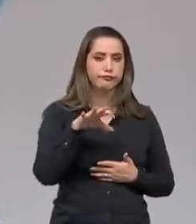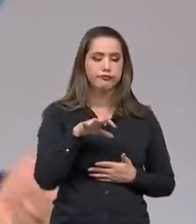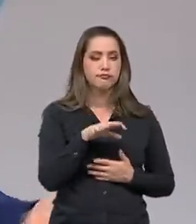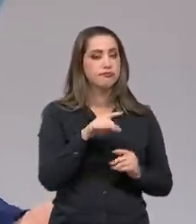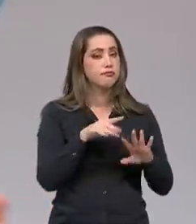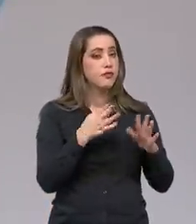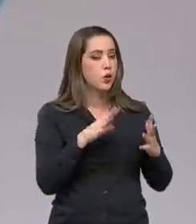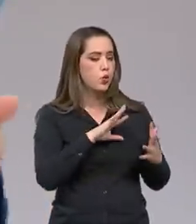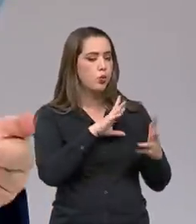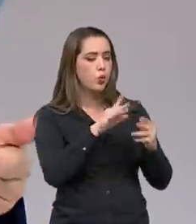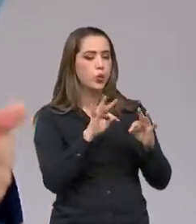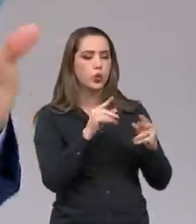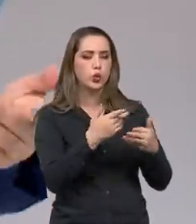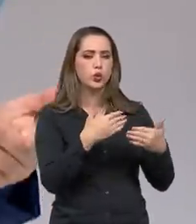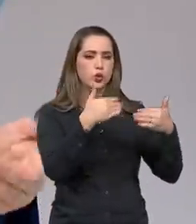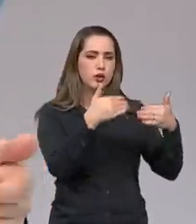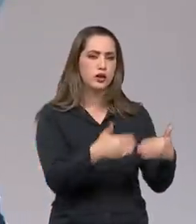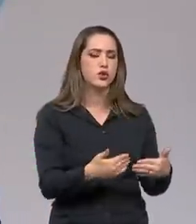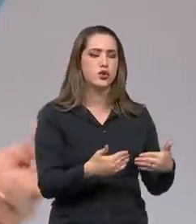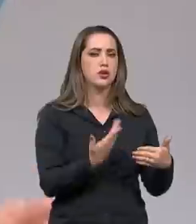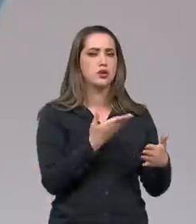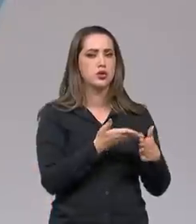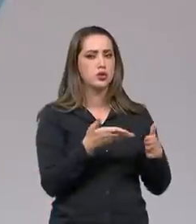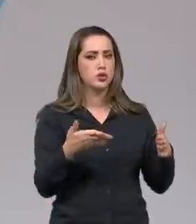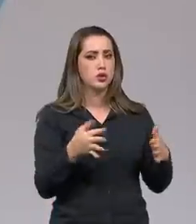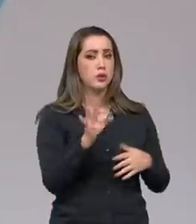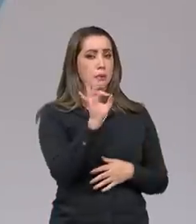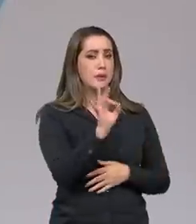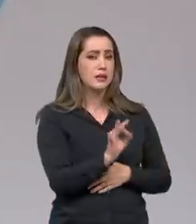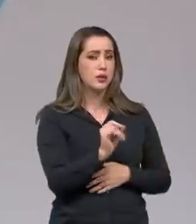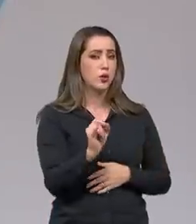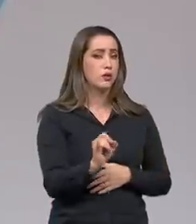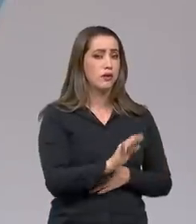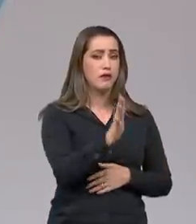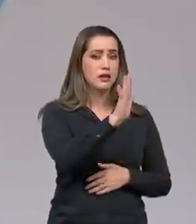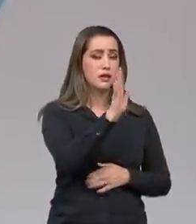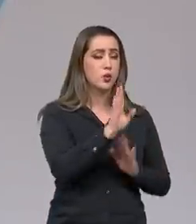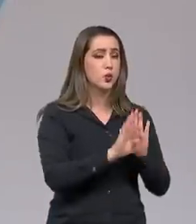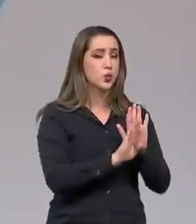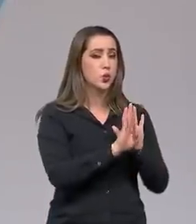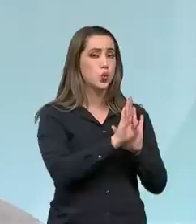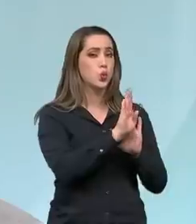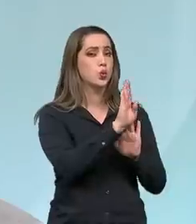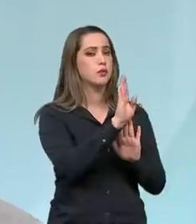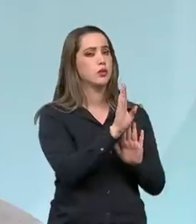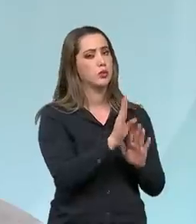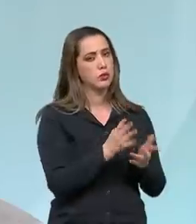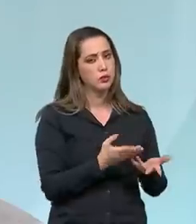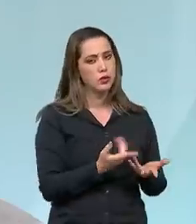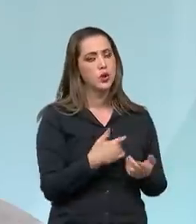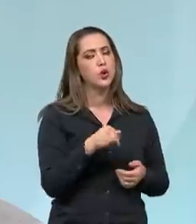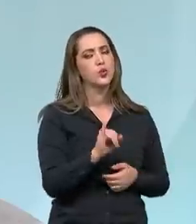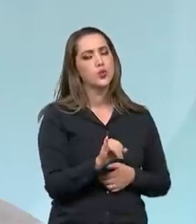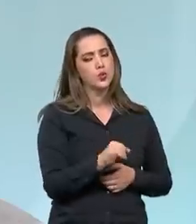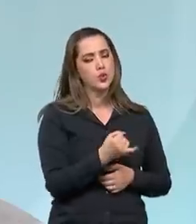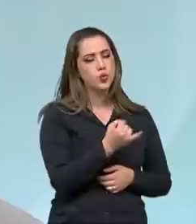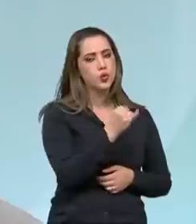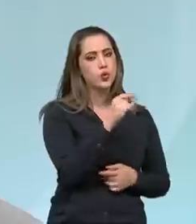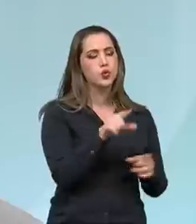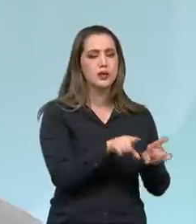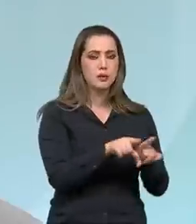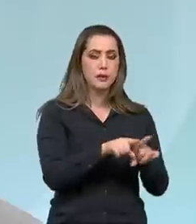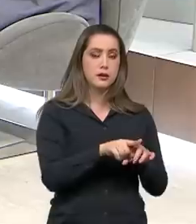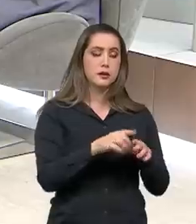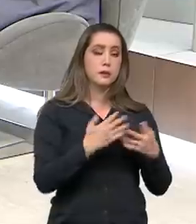O mundo todo está enfrentando uma aceleração das taxas de inflação e, consequentemente, as taxas de juros também vão sendo